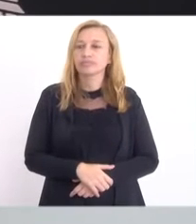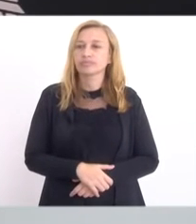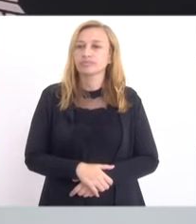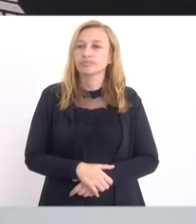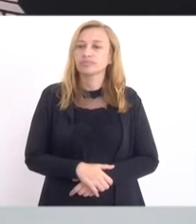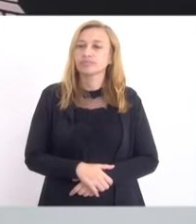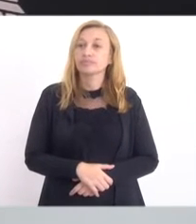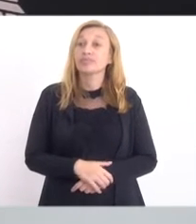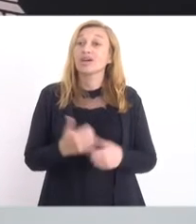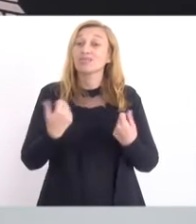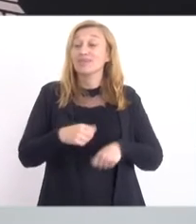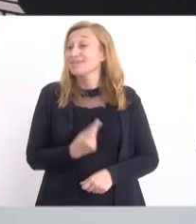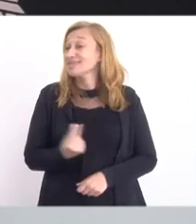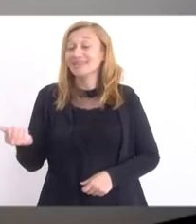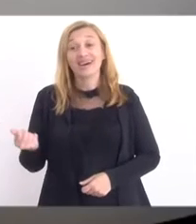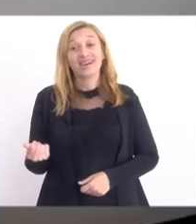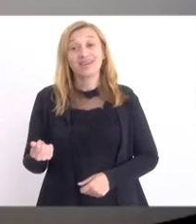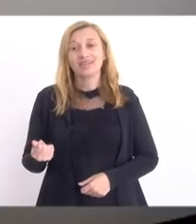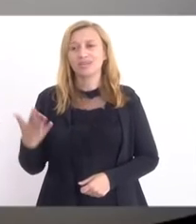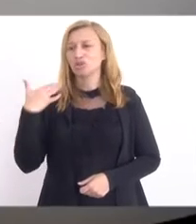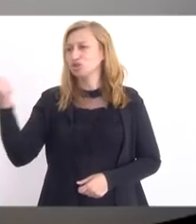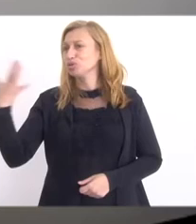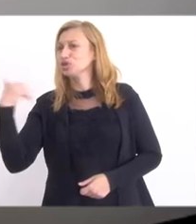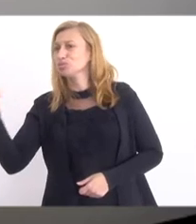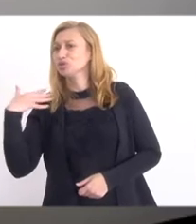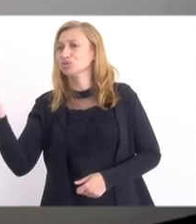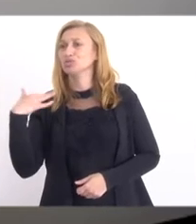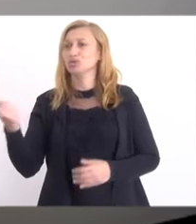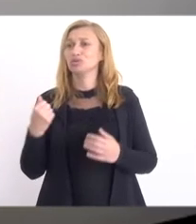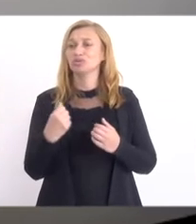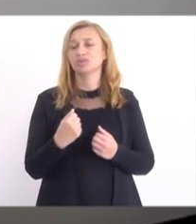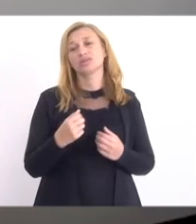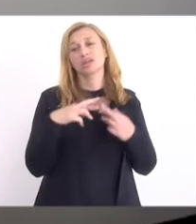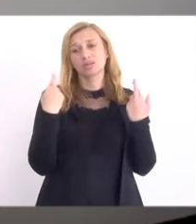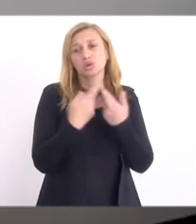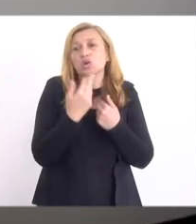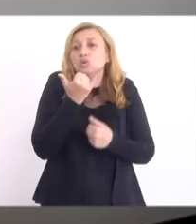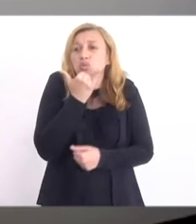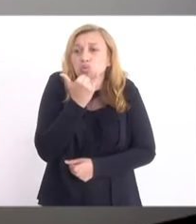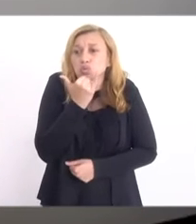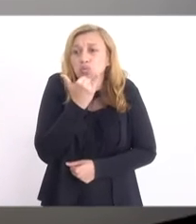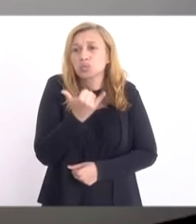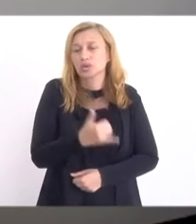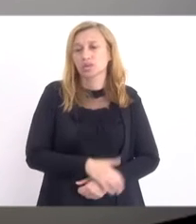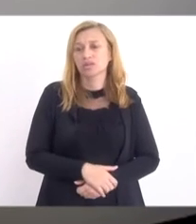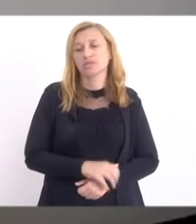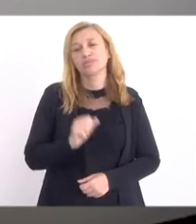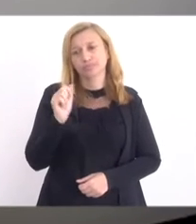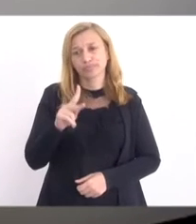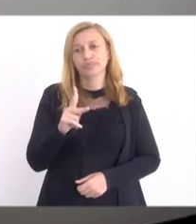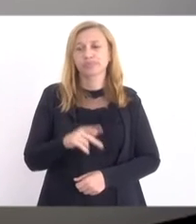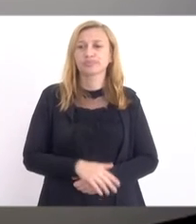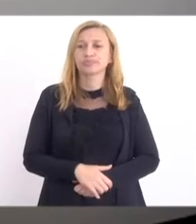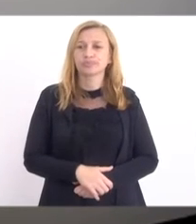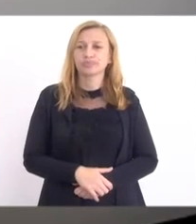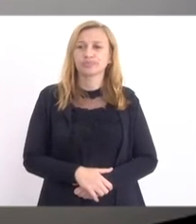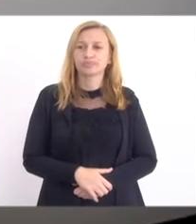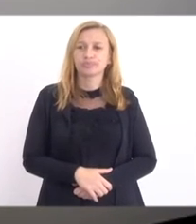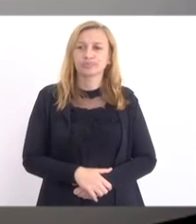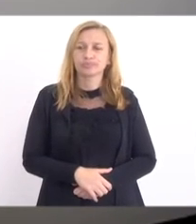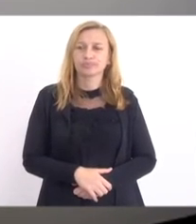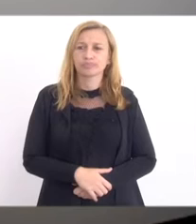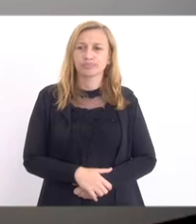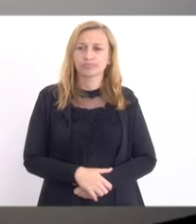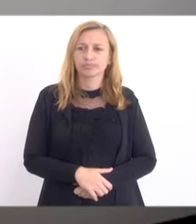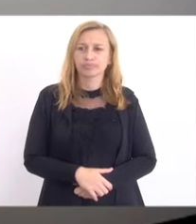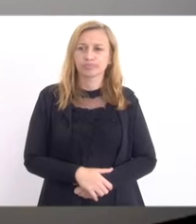Pessoal, eu tenho mesmo que sair. Eu estou me chamando lá na reunião, eu preciso sair. Peço desculpas. Ok, Luiz. Mandei para